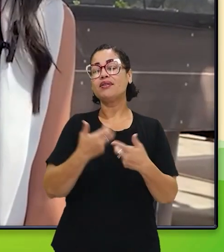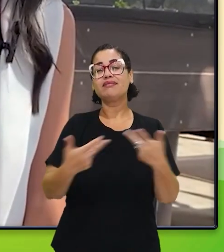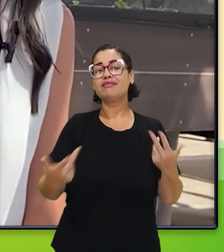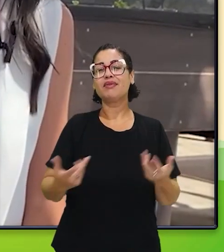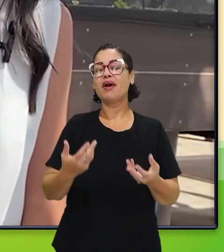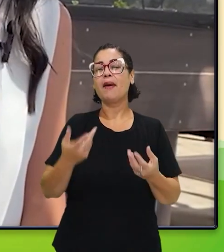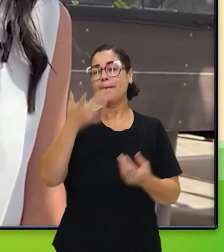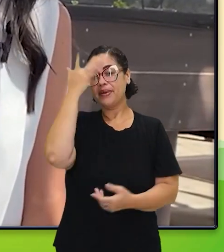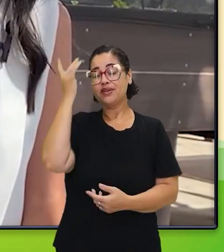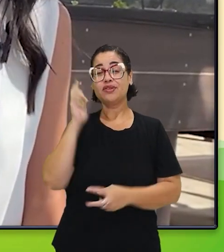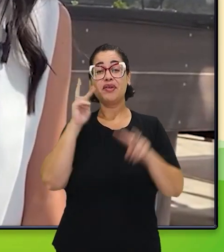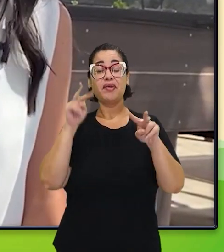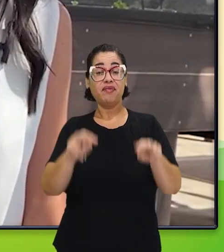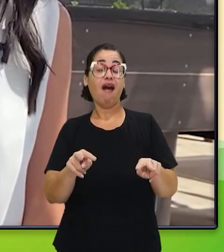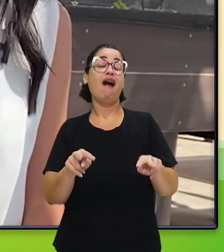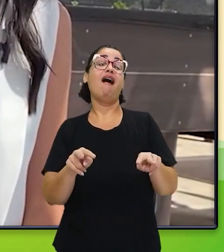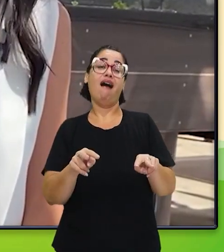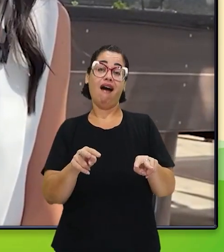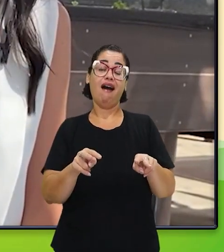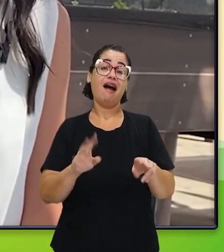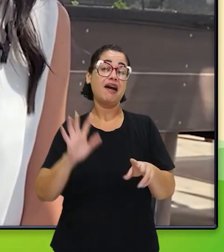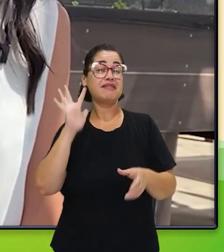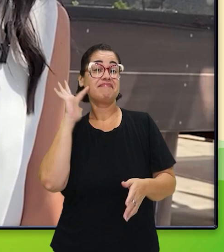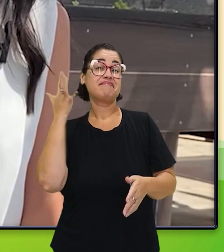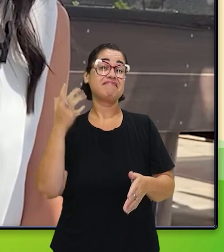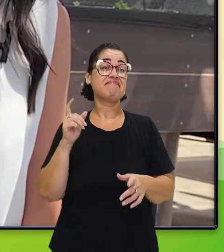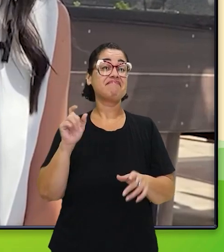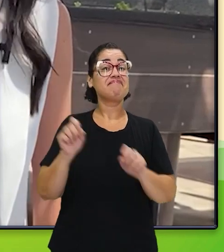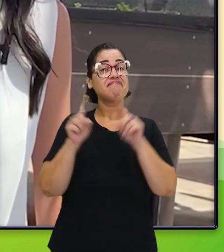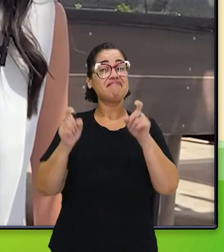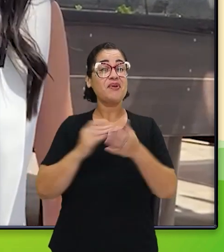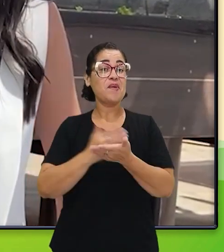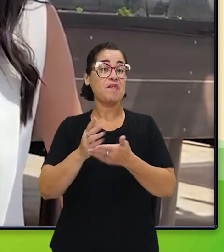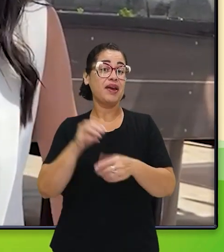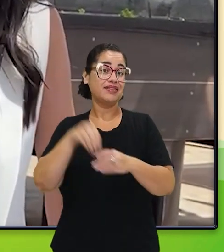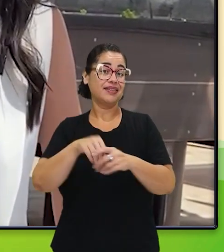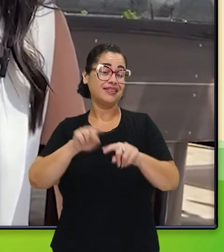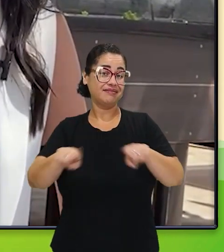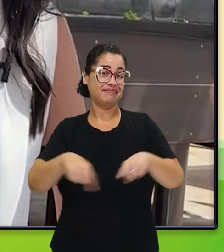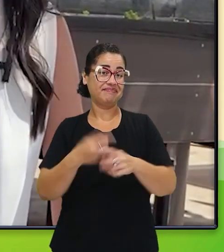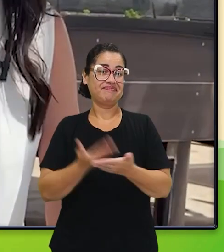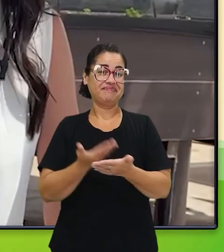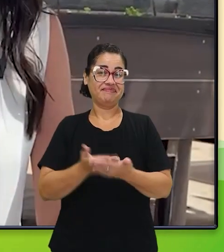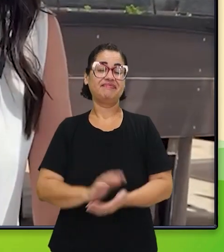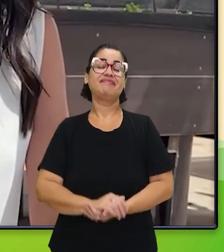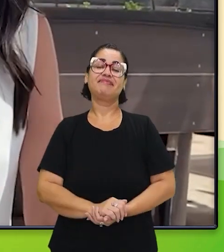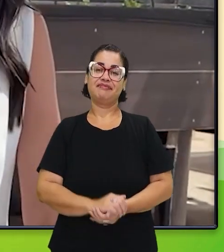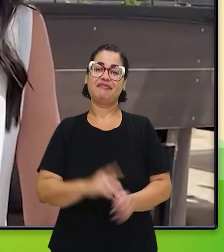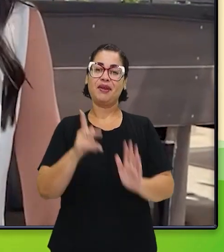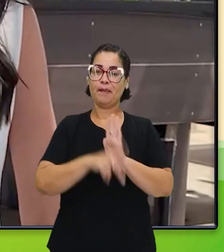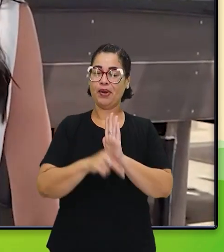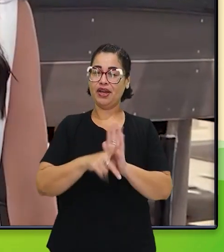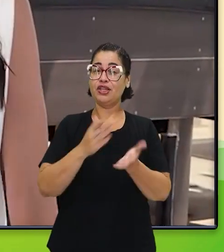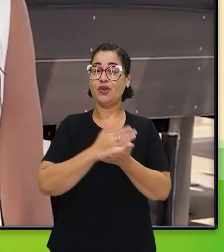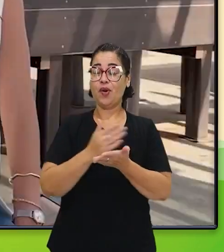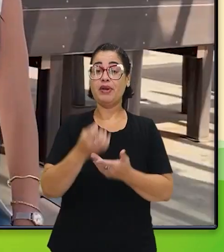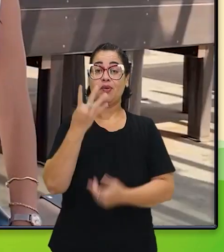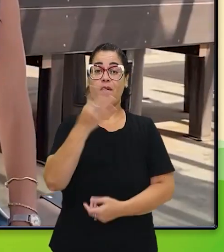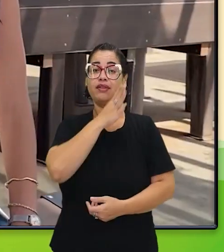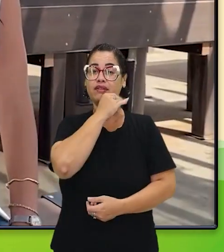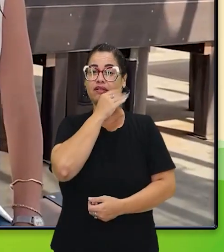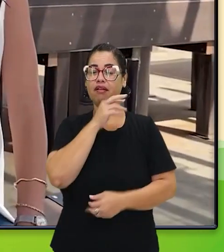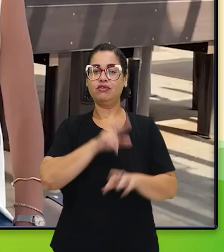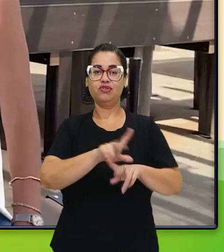pessoal possa acompanhar e, quem sabe, começar essa inspiração na sala de aula. Na verdade, esse projeto começou com quatro colaboradores de áreas bem